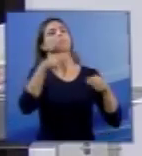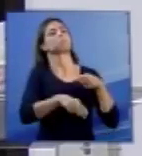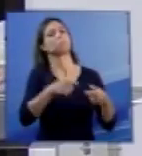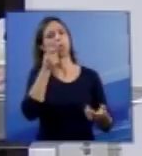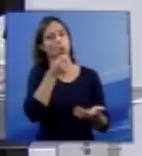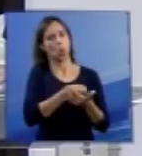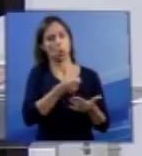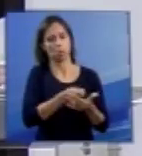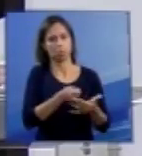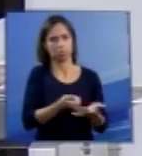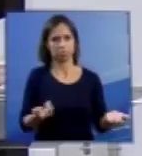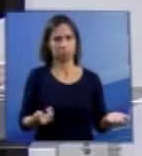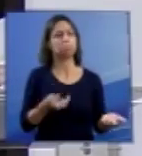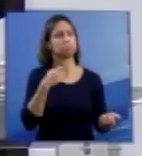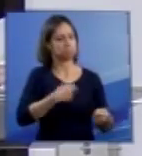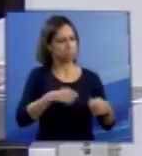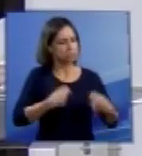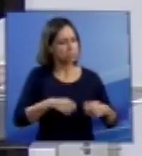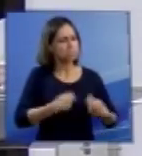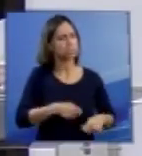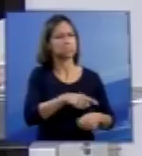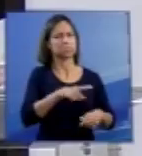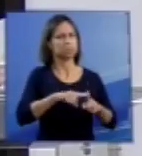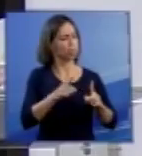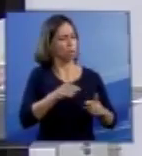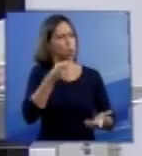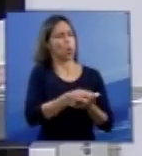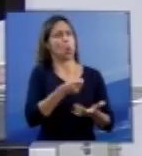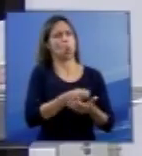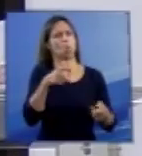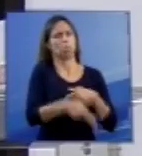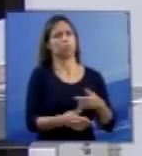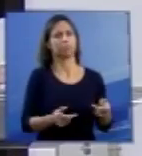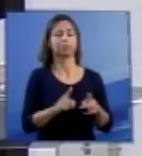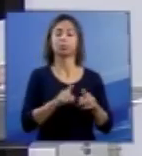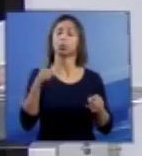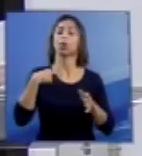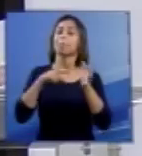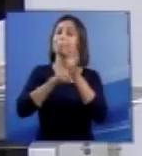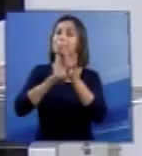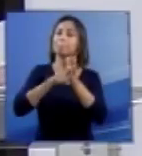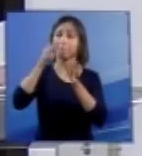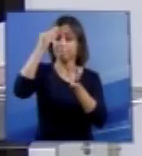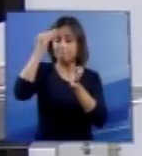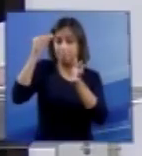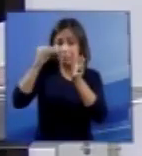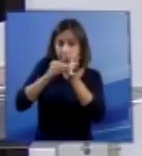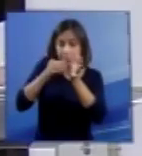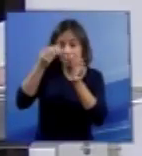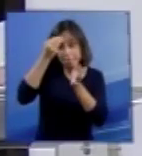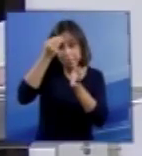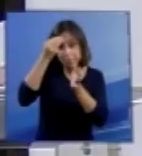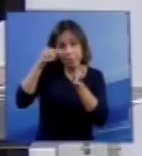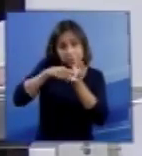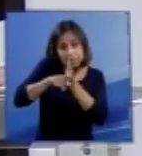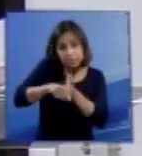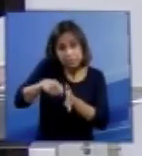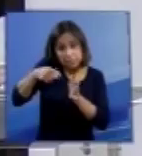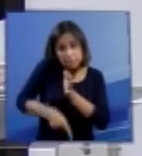Cacilda, de manter a sua gravidez. O que as pesquisas revelam é que a maioria da população,